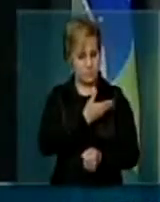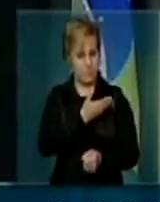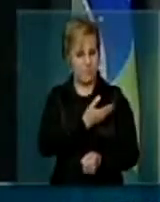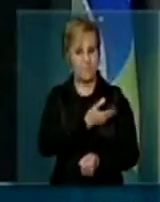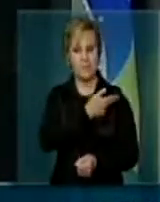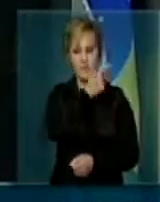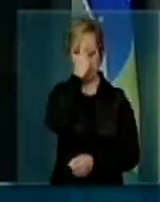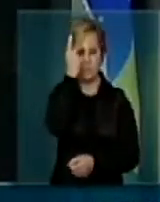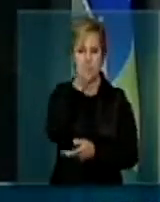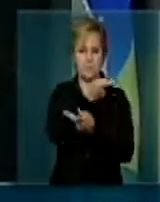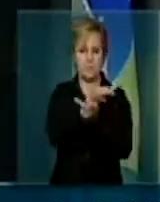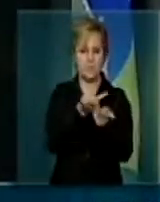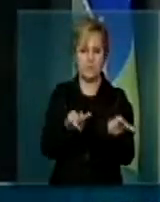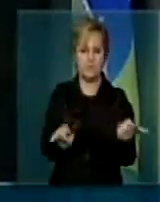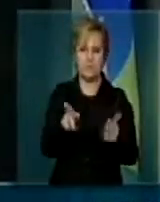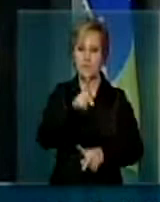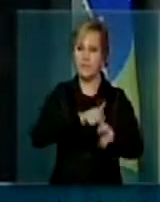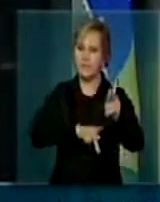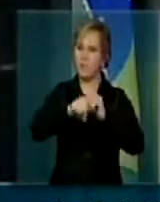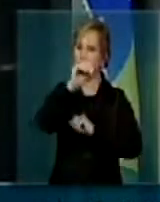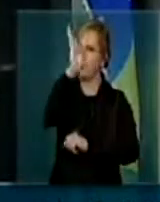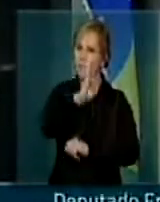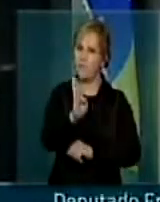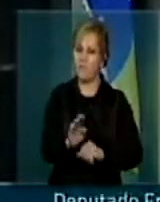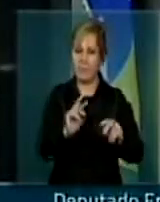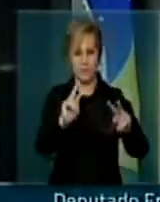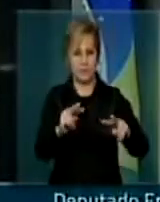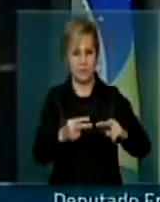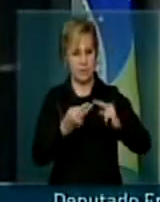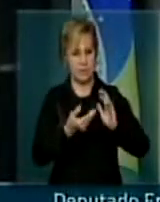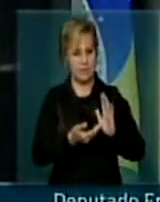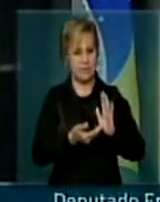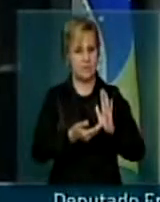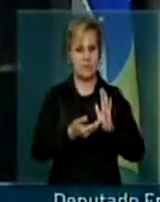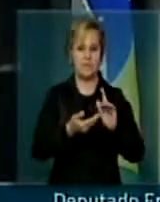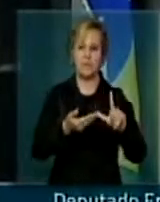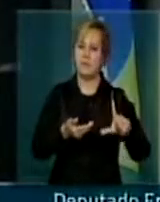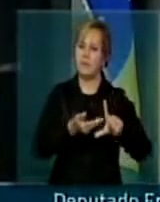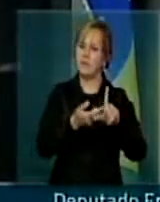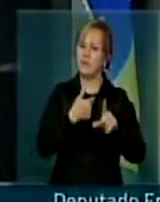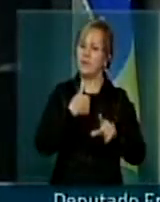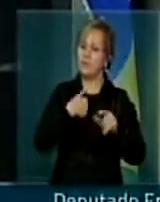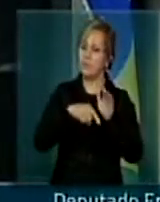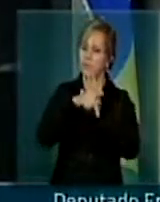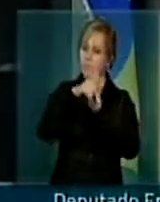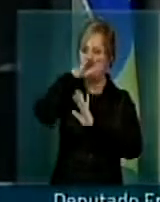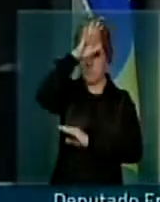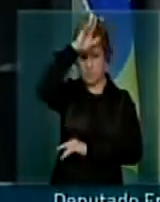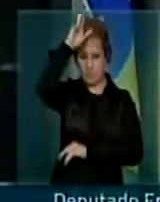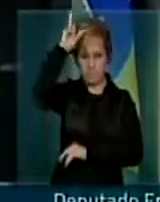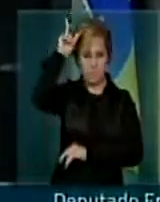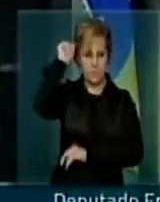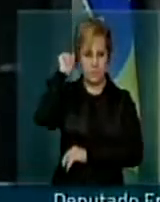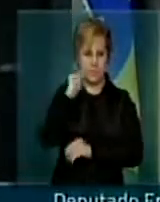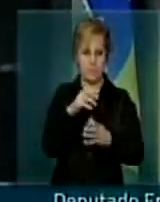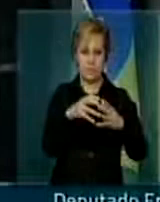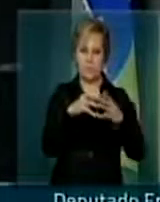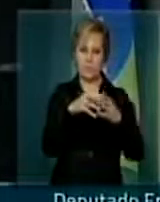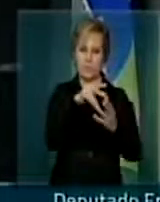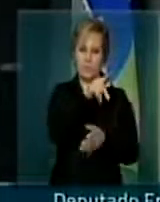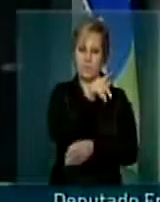brasileiros, sou do Amazonas, Francisco Prassian, Partido dos Trabalhadores,